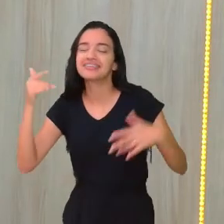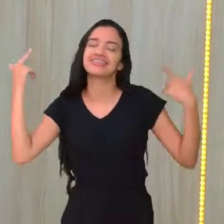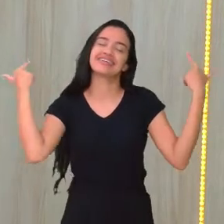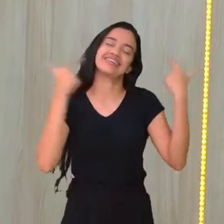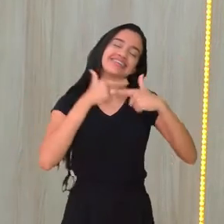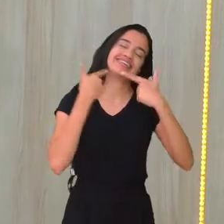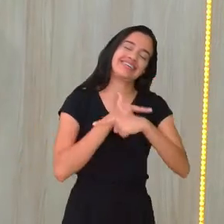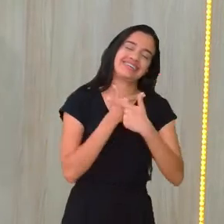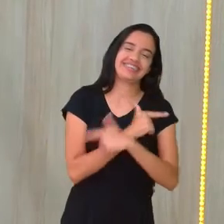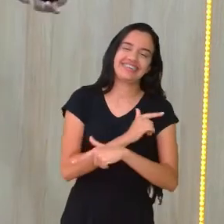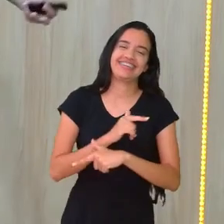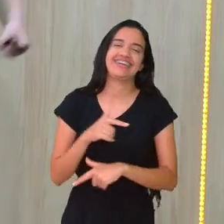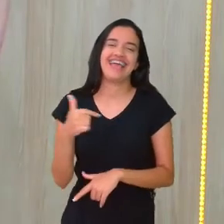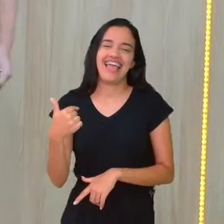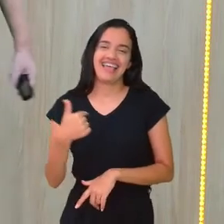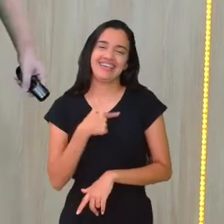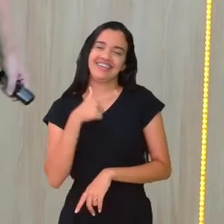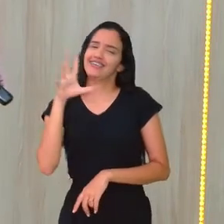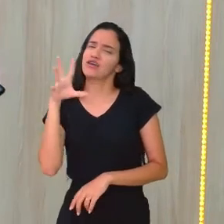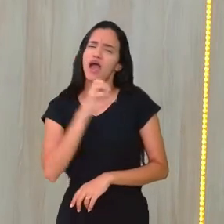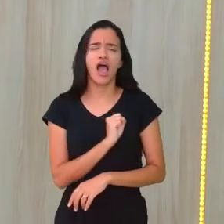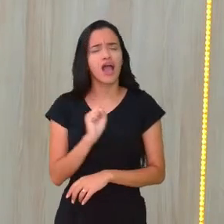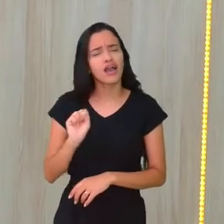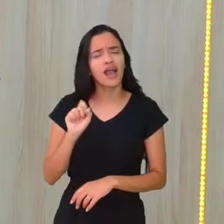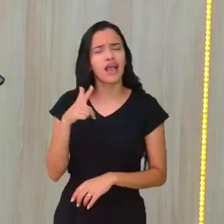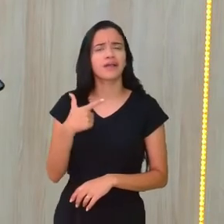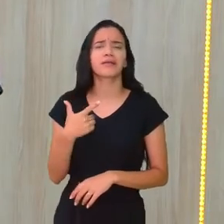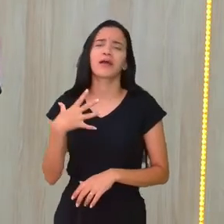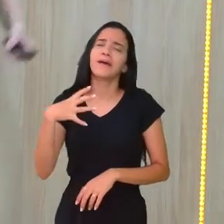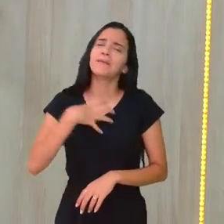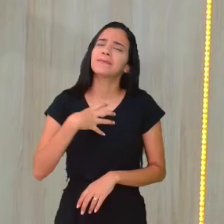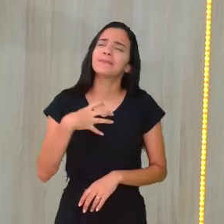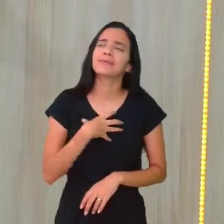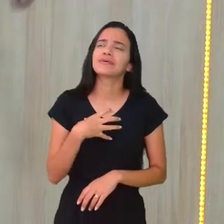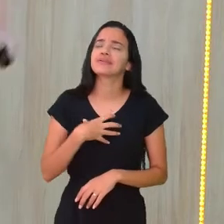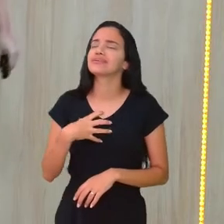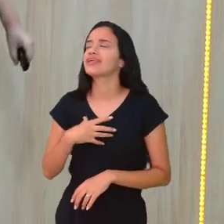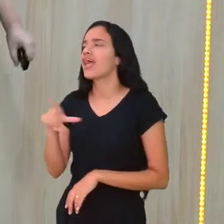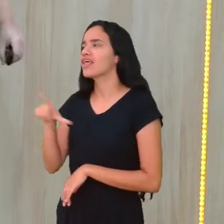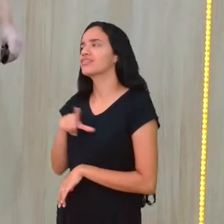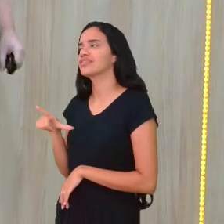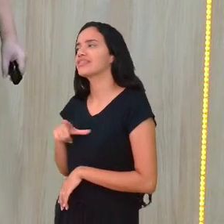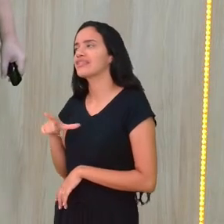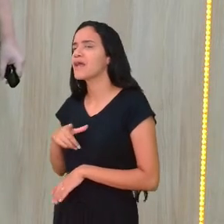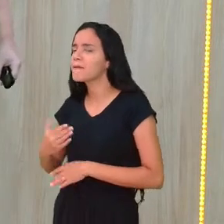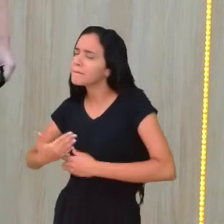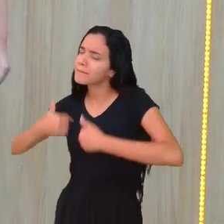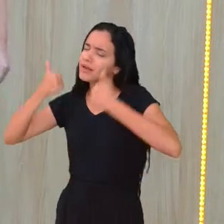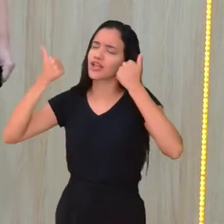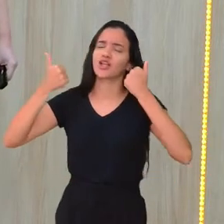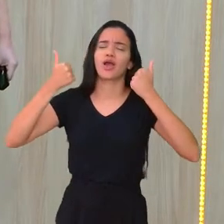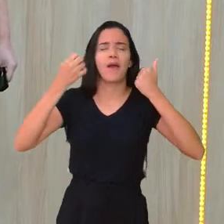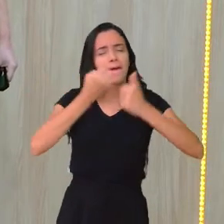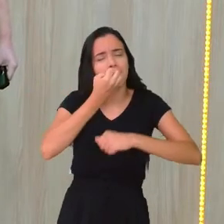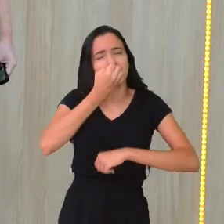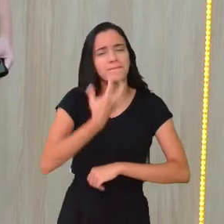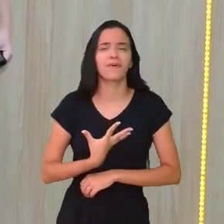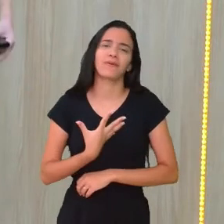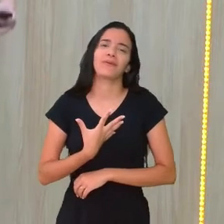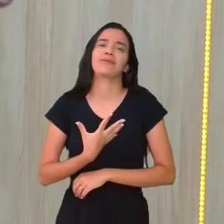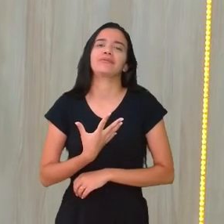tanto, porque ele disse que eu estou cheia de amor. Claro que sim, que é melhor sentimento do que o amor. Tem melhor sentimento do que o amor? nada, isso é bom demais.